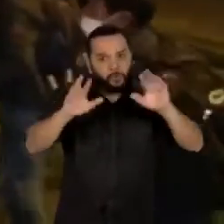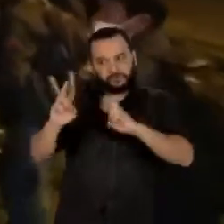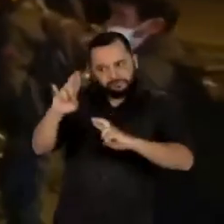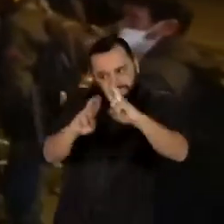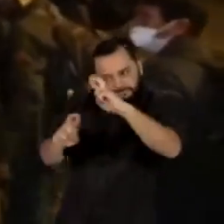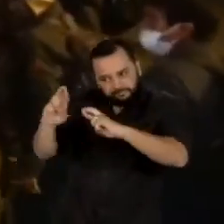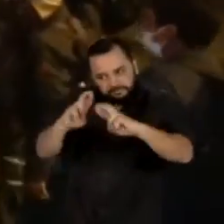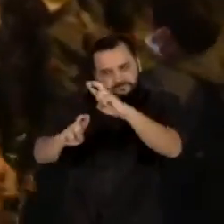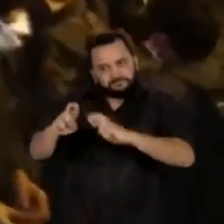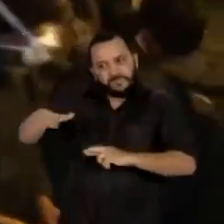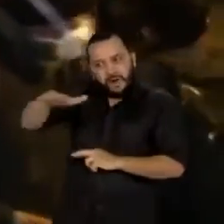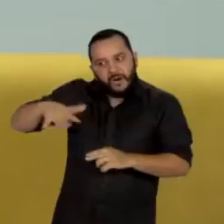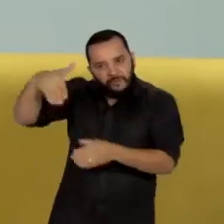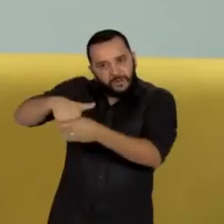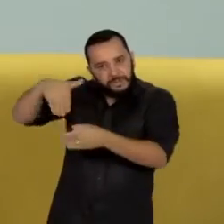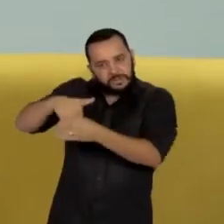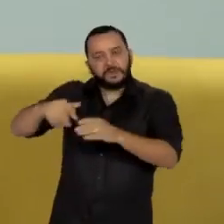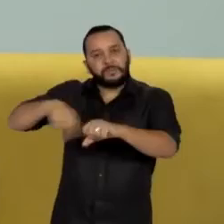eleitoral.